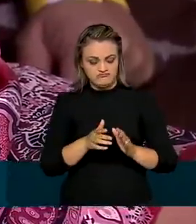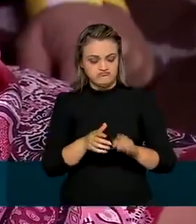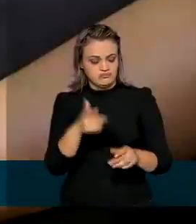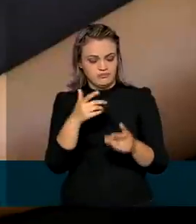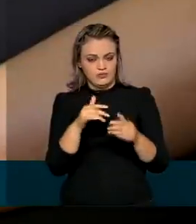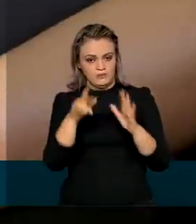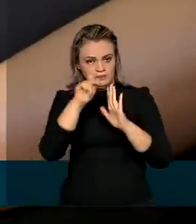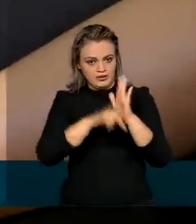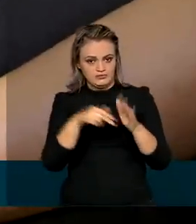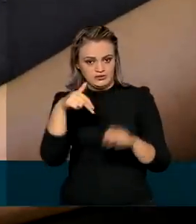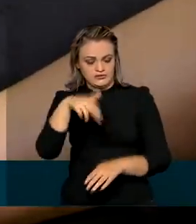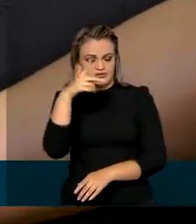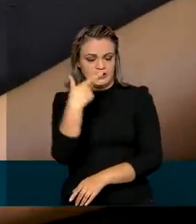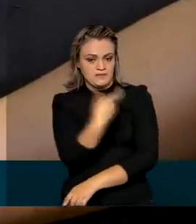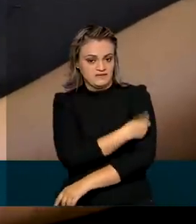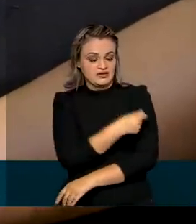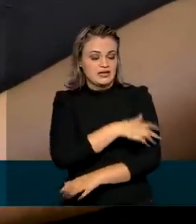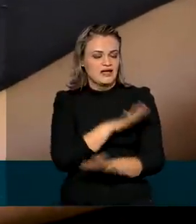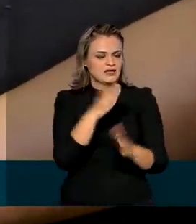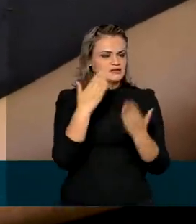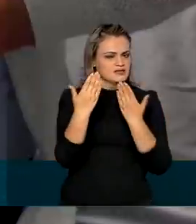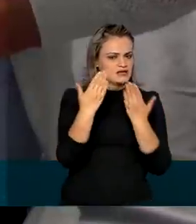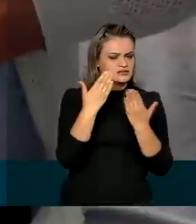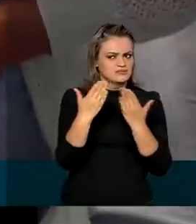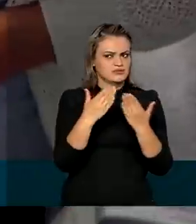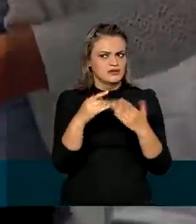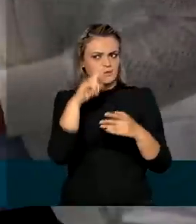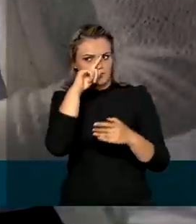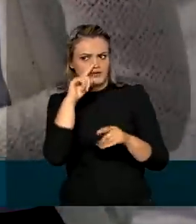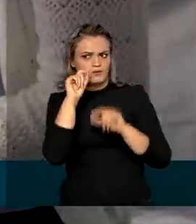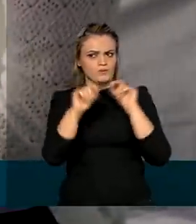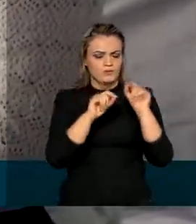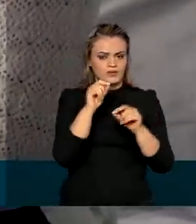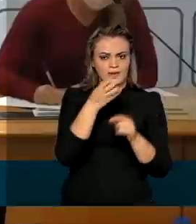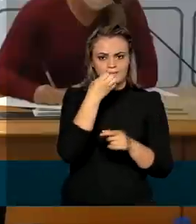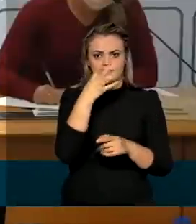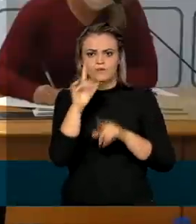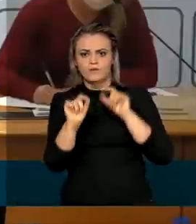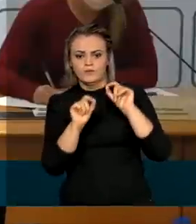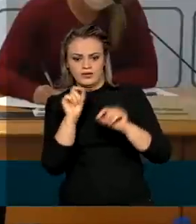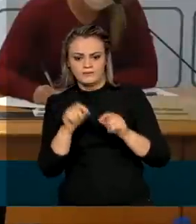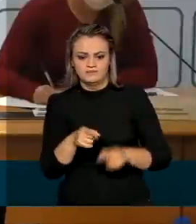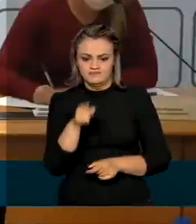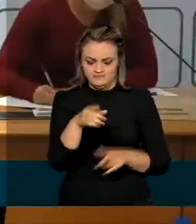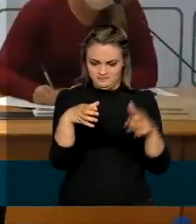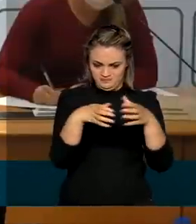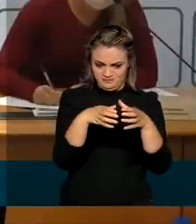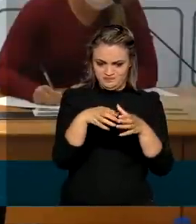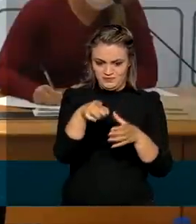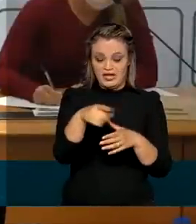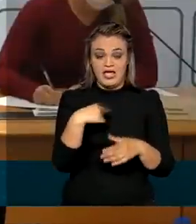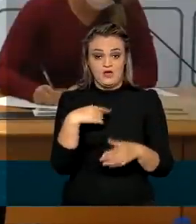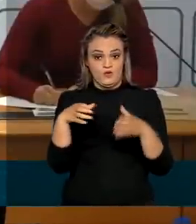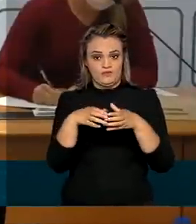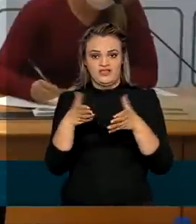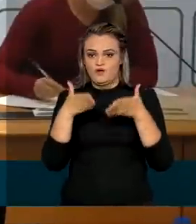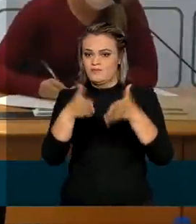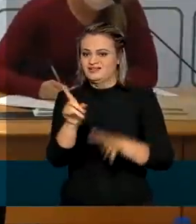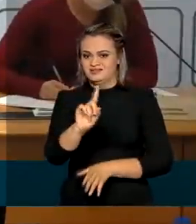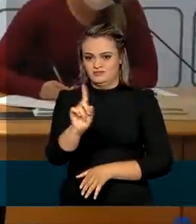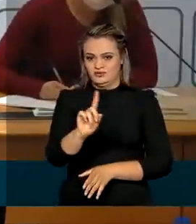Imunização, foi avaliado o risco e o benefício do uso da vacina. O comitê, do qual eu não faço parte,